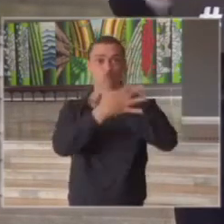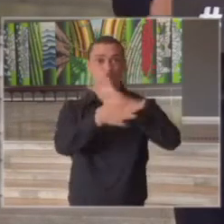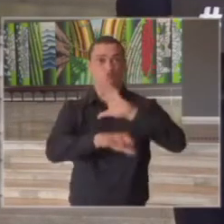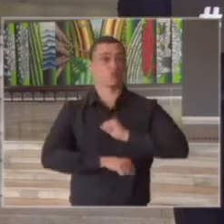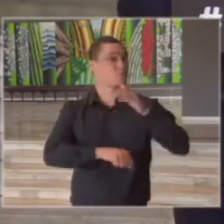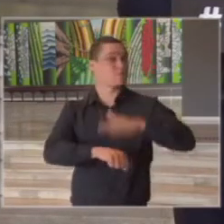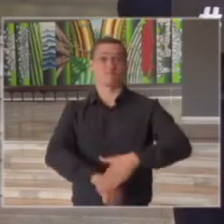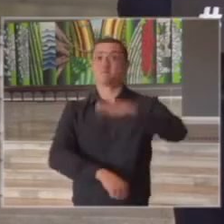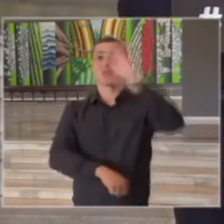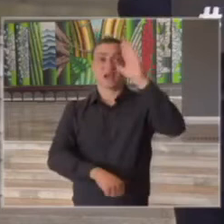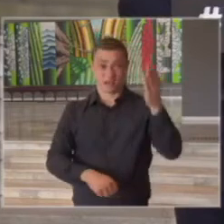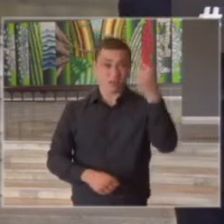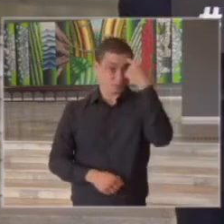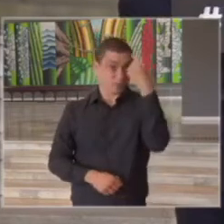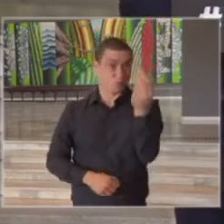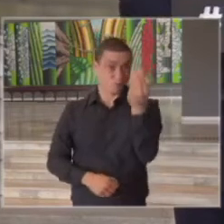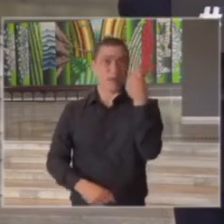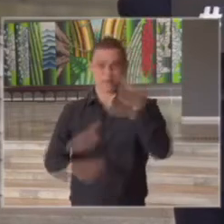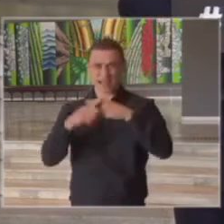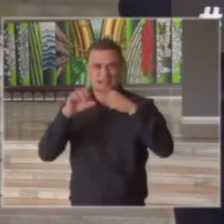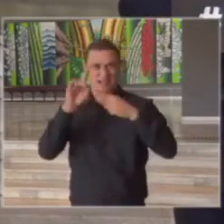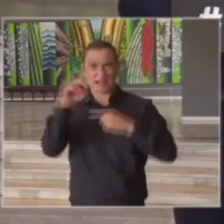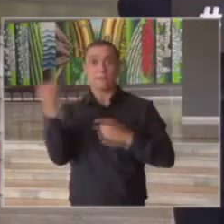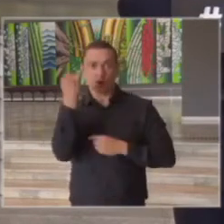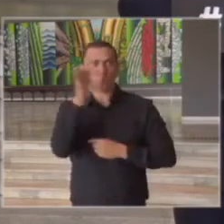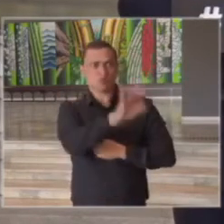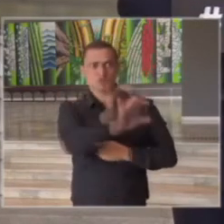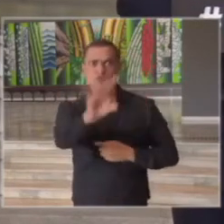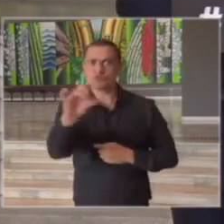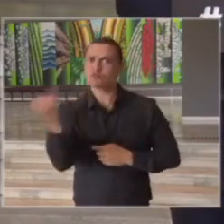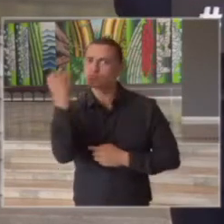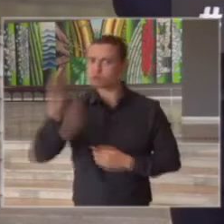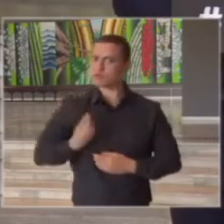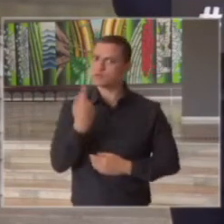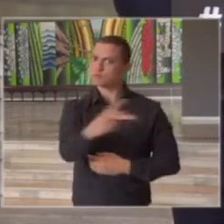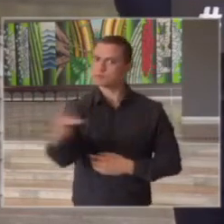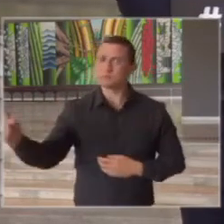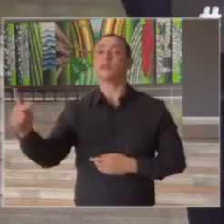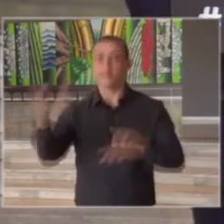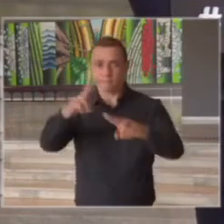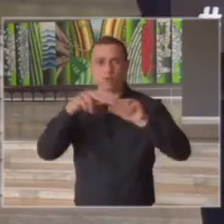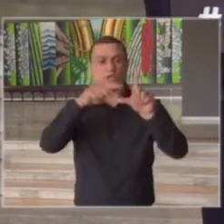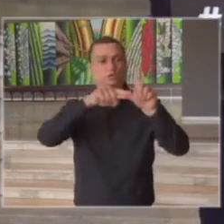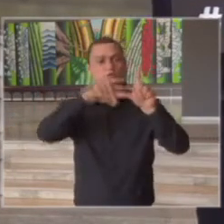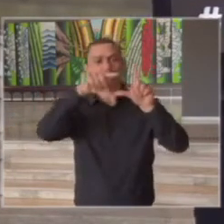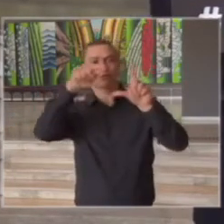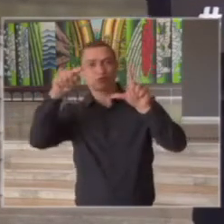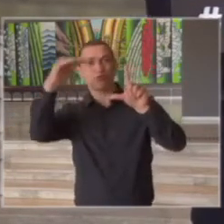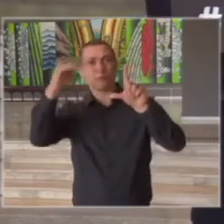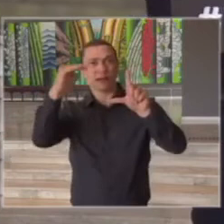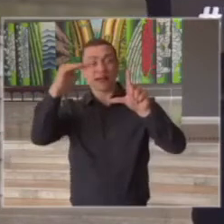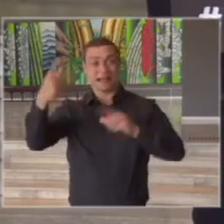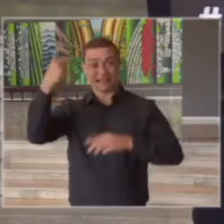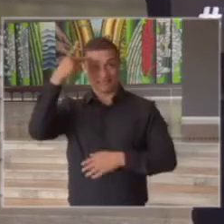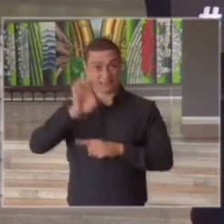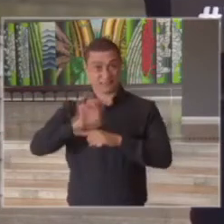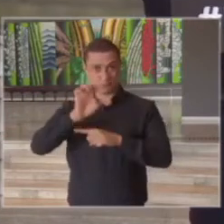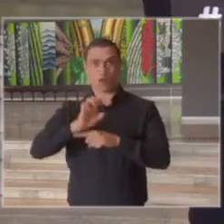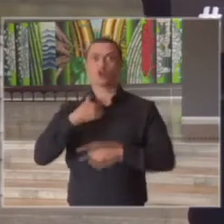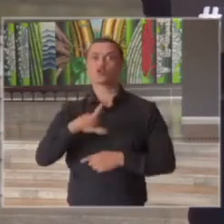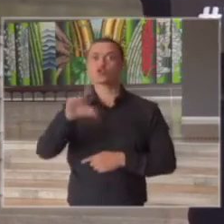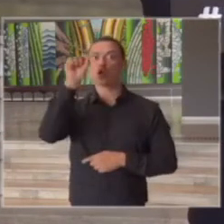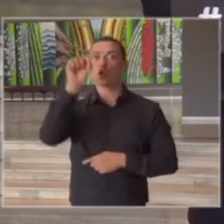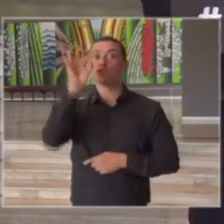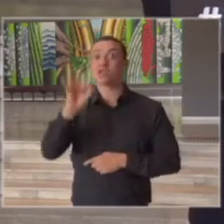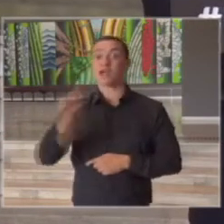e exatamente porque cada vida conta é que a nossa curva tem esse formato São Paulo fez a escolha